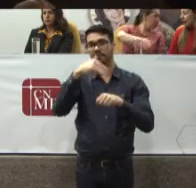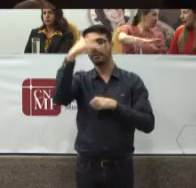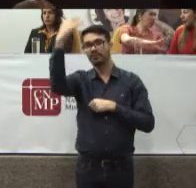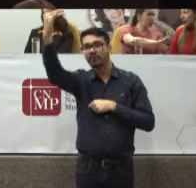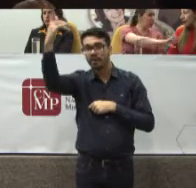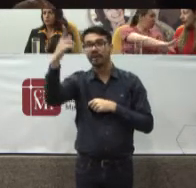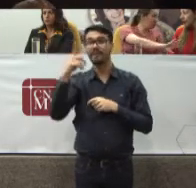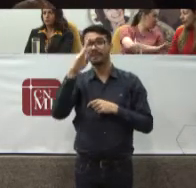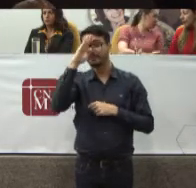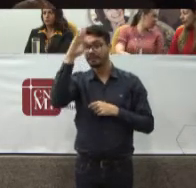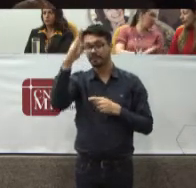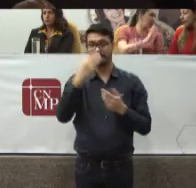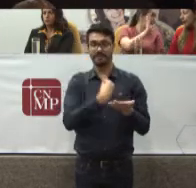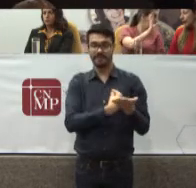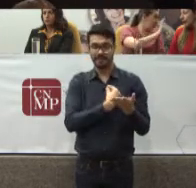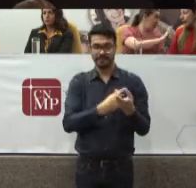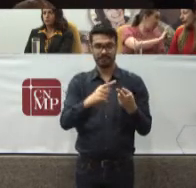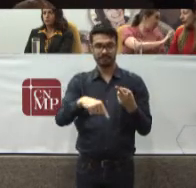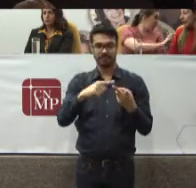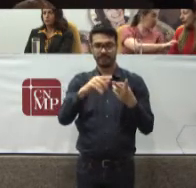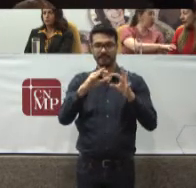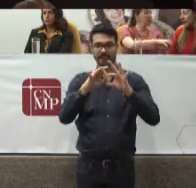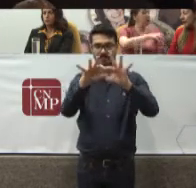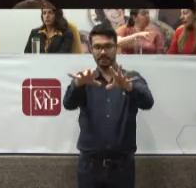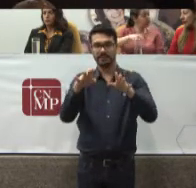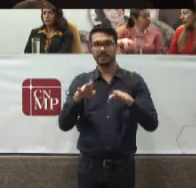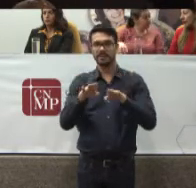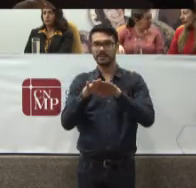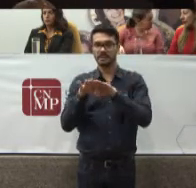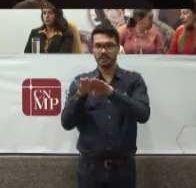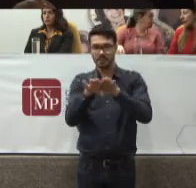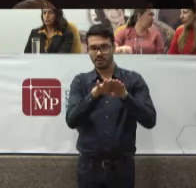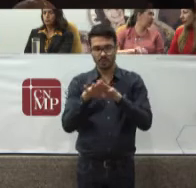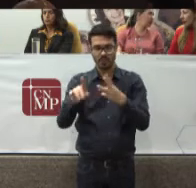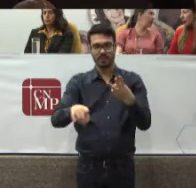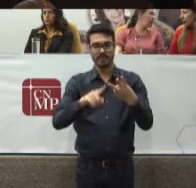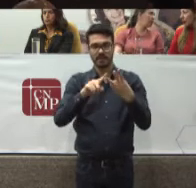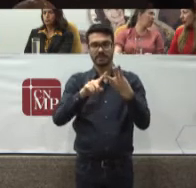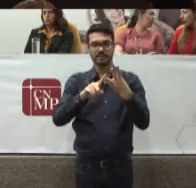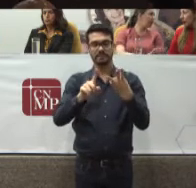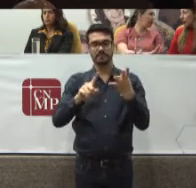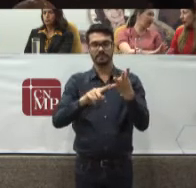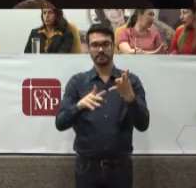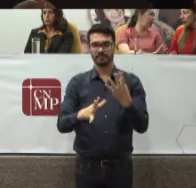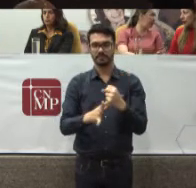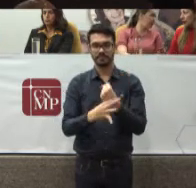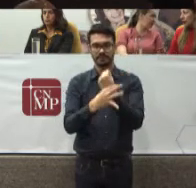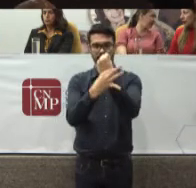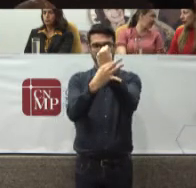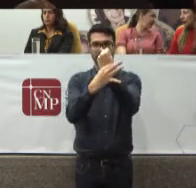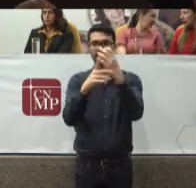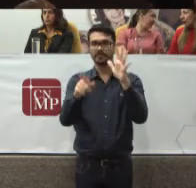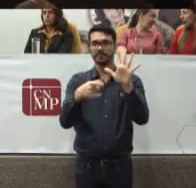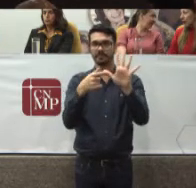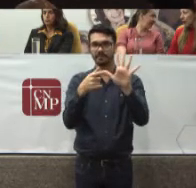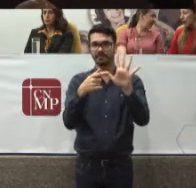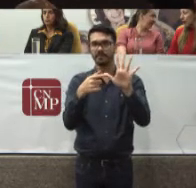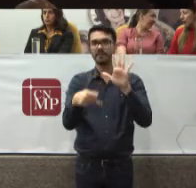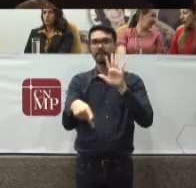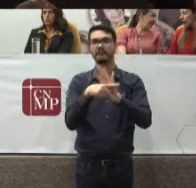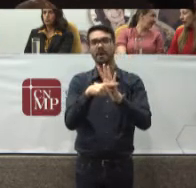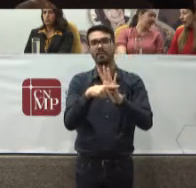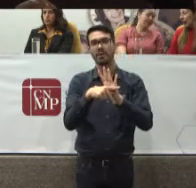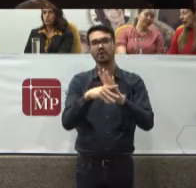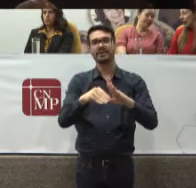A liberdade A igualdade A segurança E a propriedade O